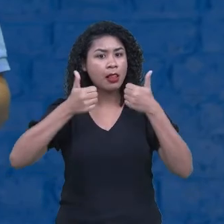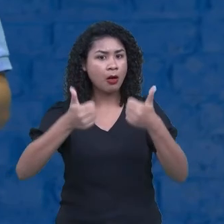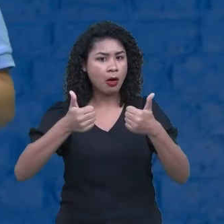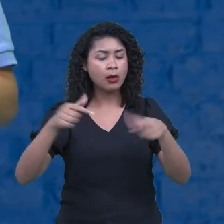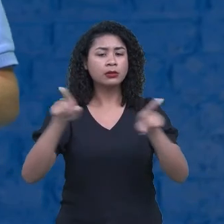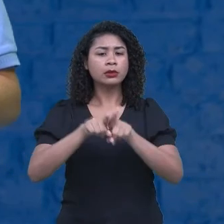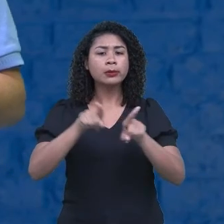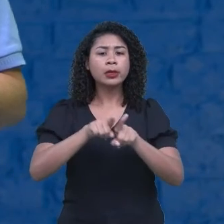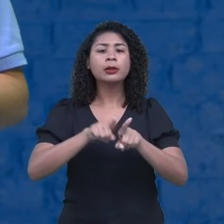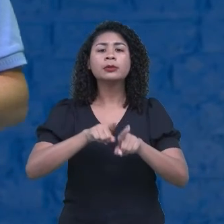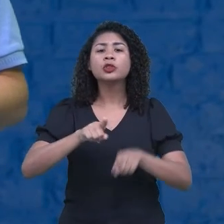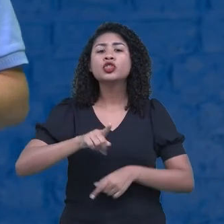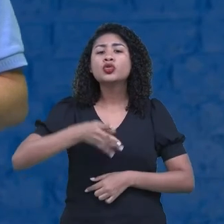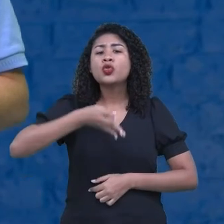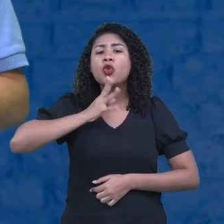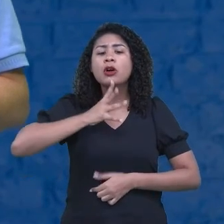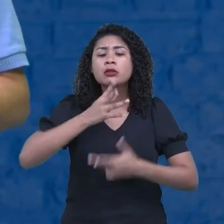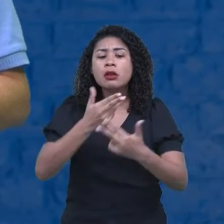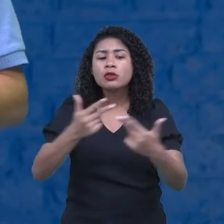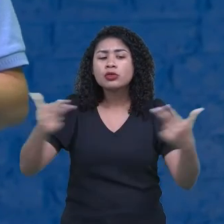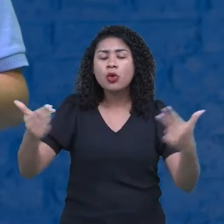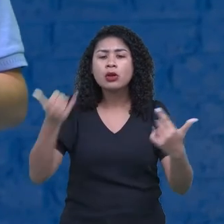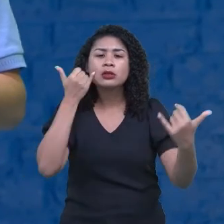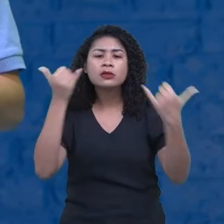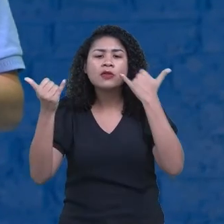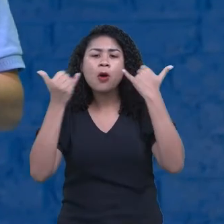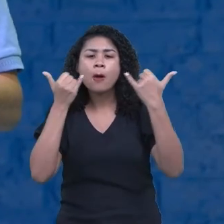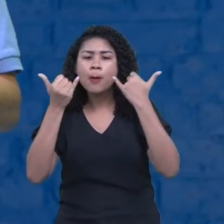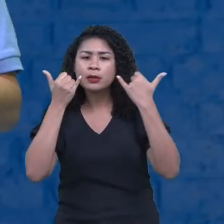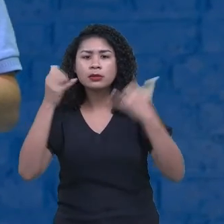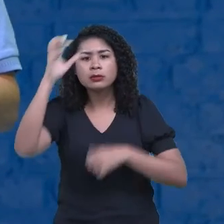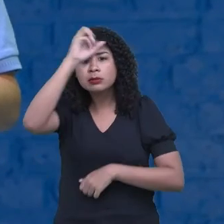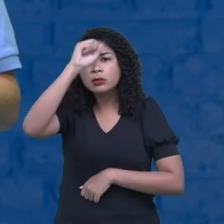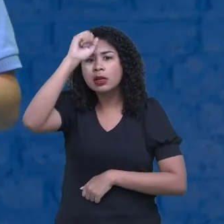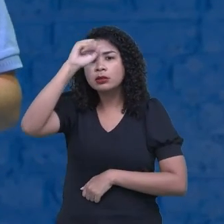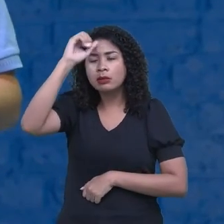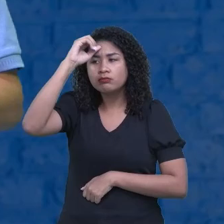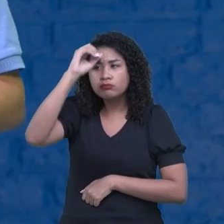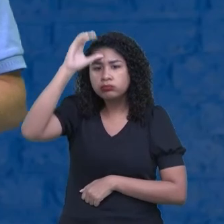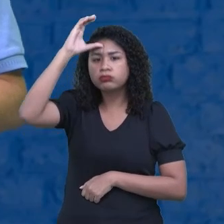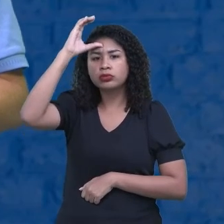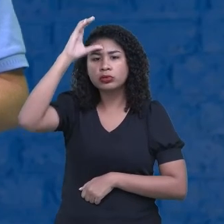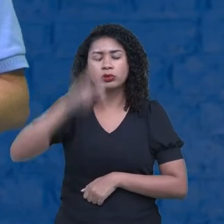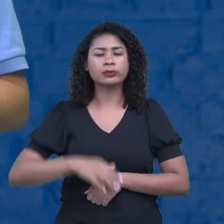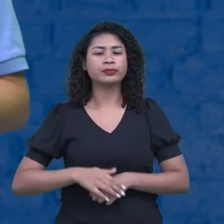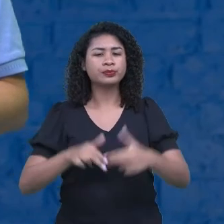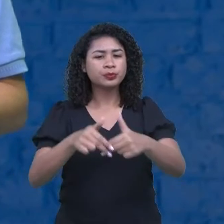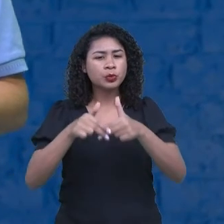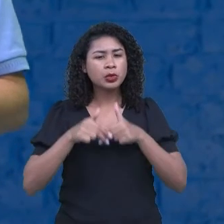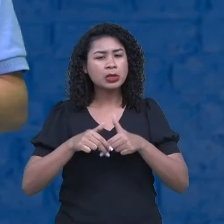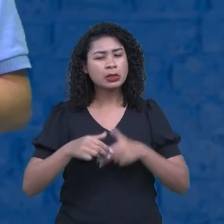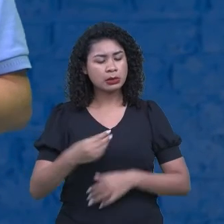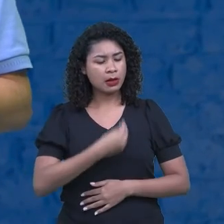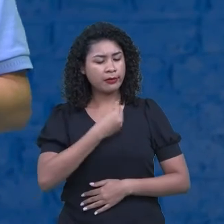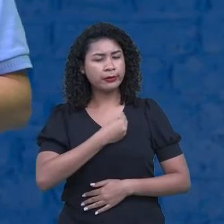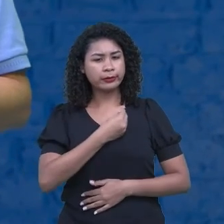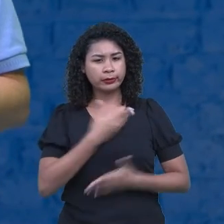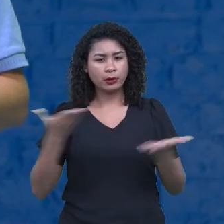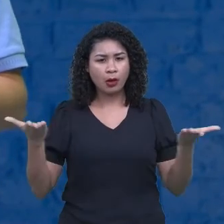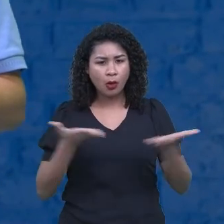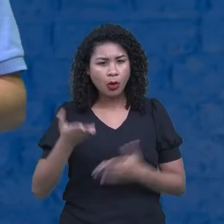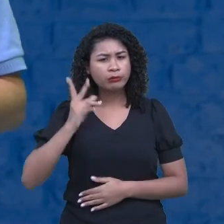os conteúdos que vão ser avaliados. Nós ainda vivemos nesse processo de avaliação, a escrita,